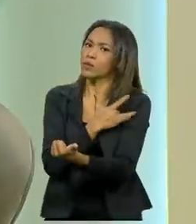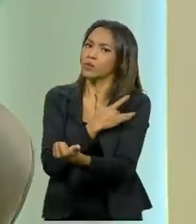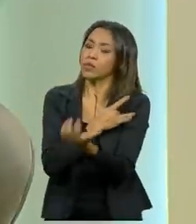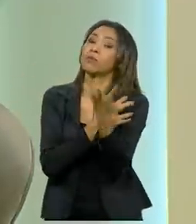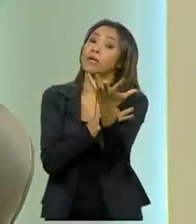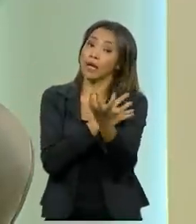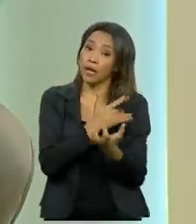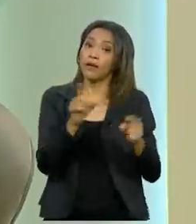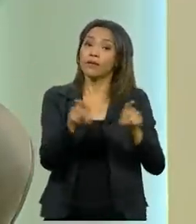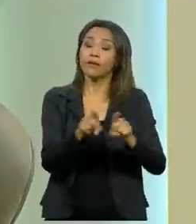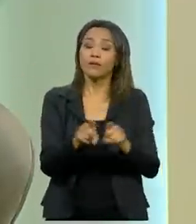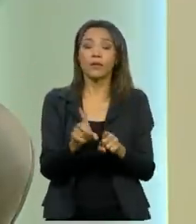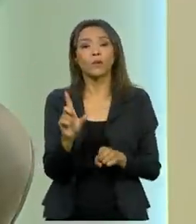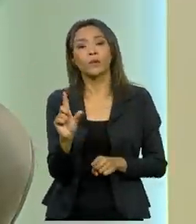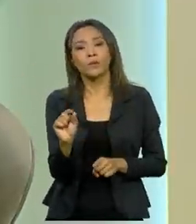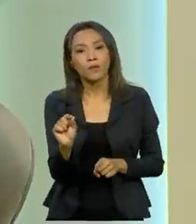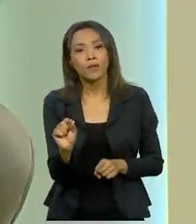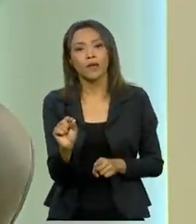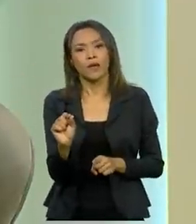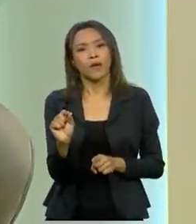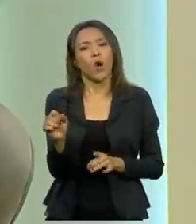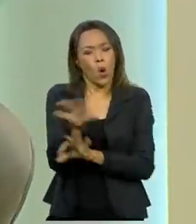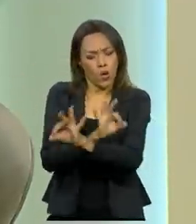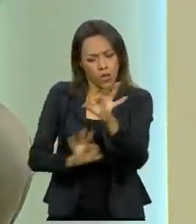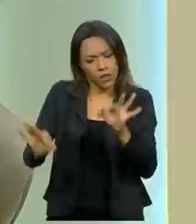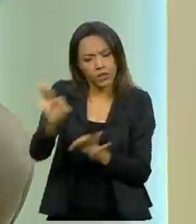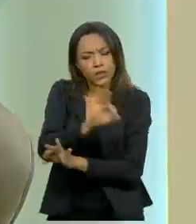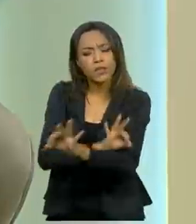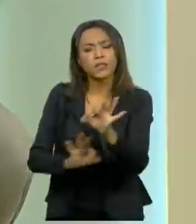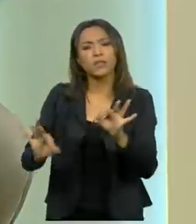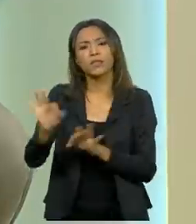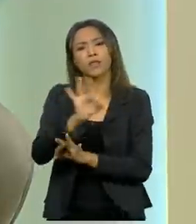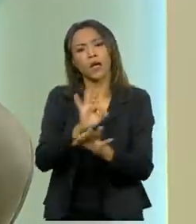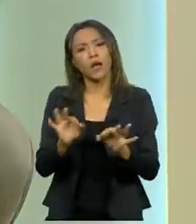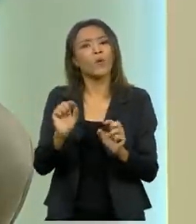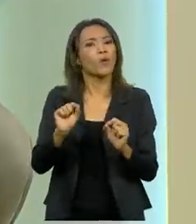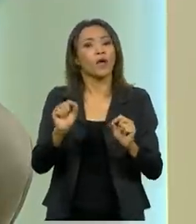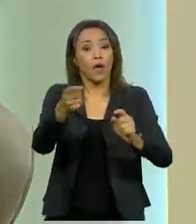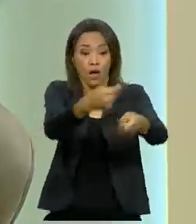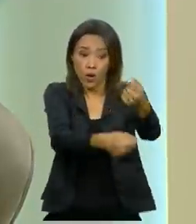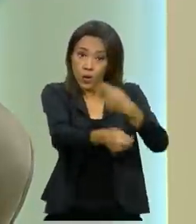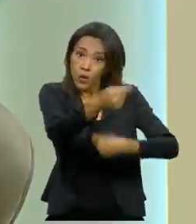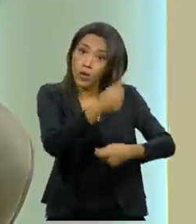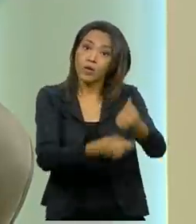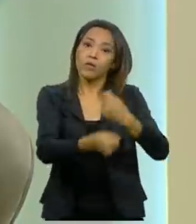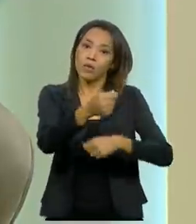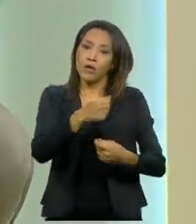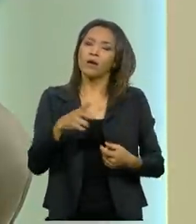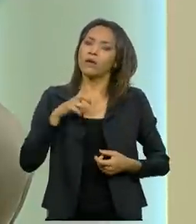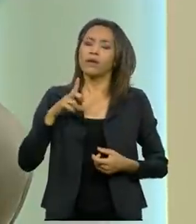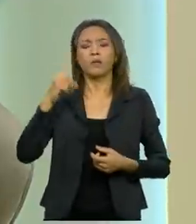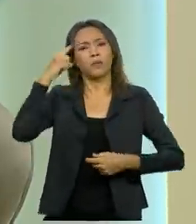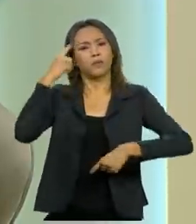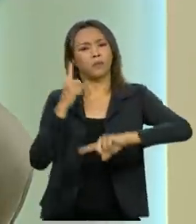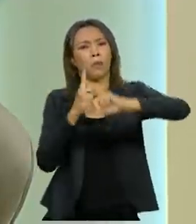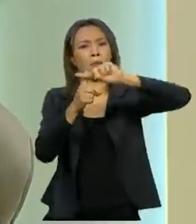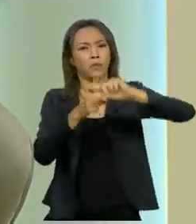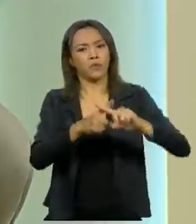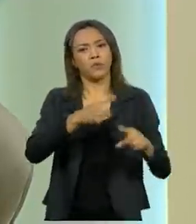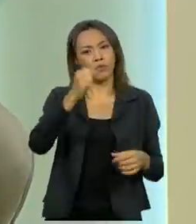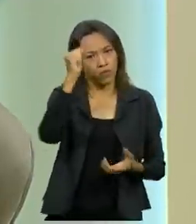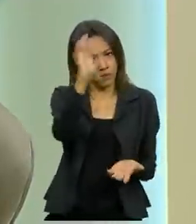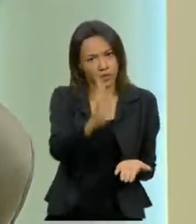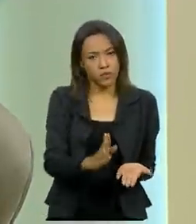restabelecer de uma maneira muito organizada a nossa economia. E há um otimismo muito grande no nosso país,